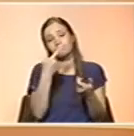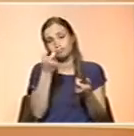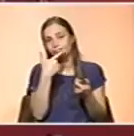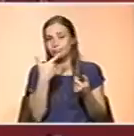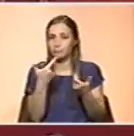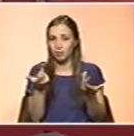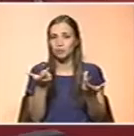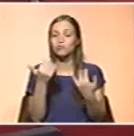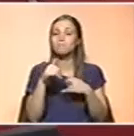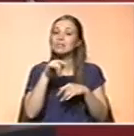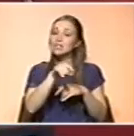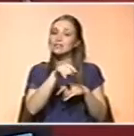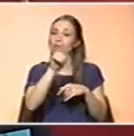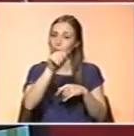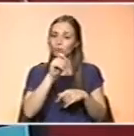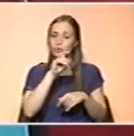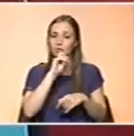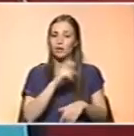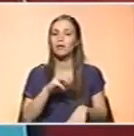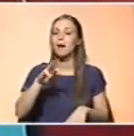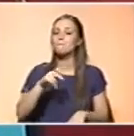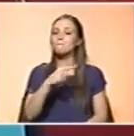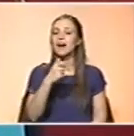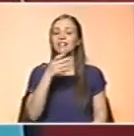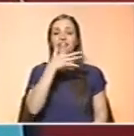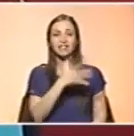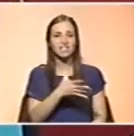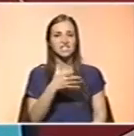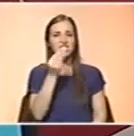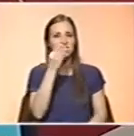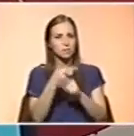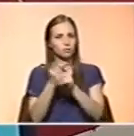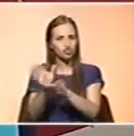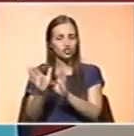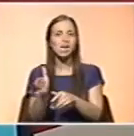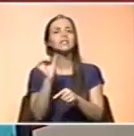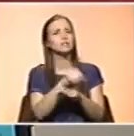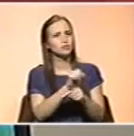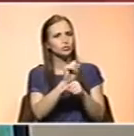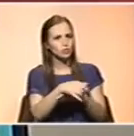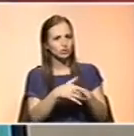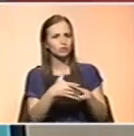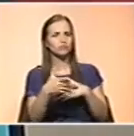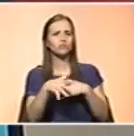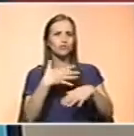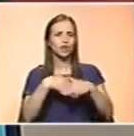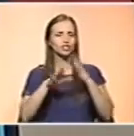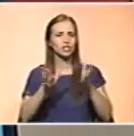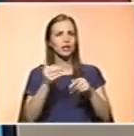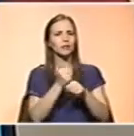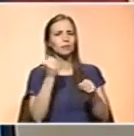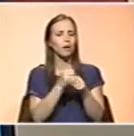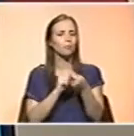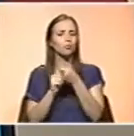mas essa é também uma opção. A Marta estava a dizer que estes alimentos já existem? Sim, já se faz trabalho modificando o padrão